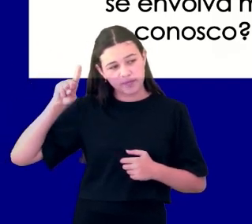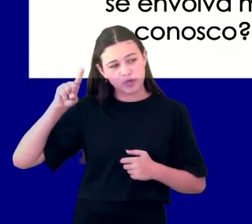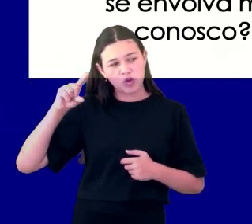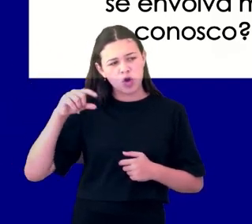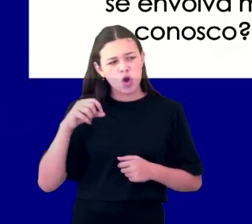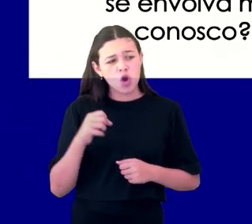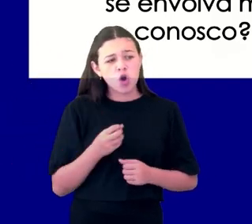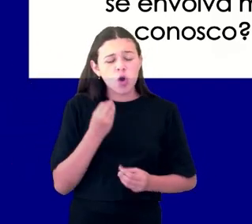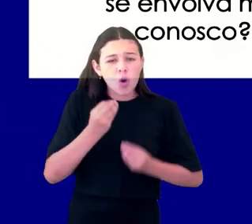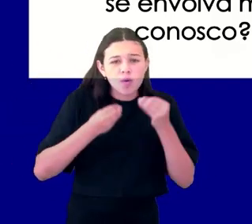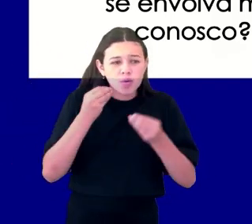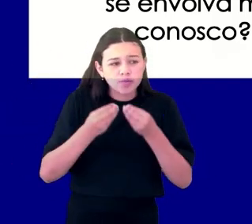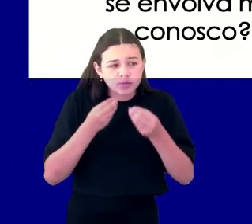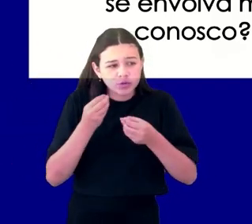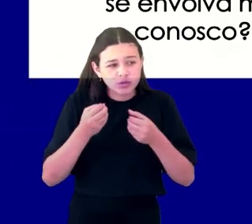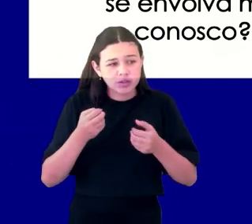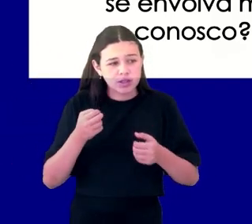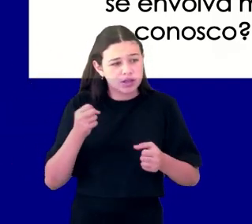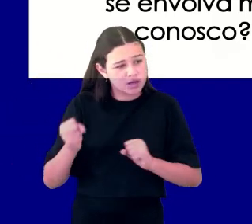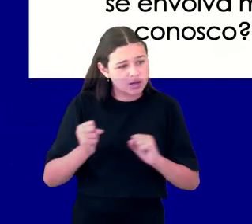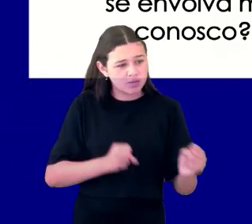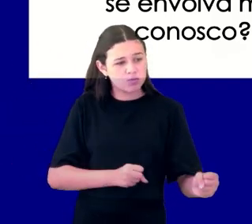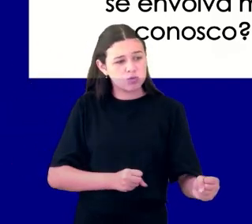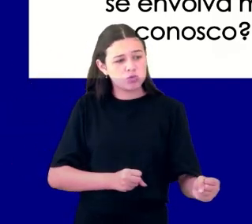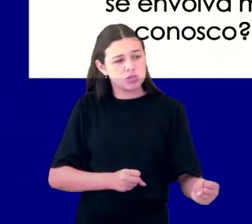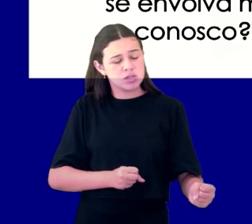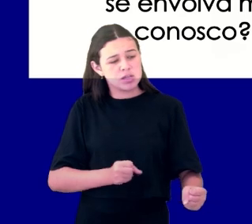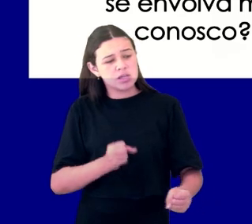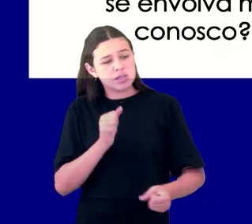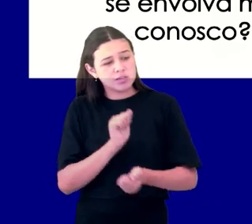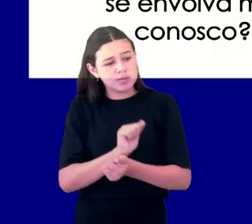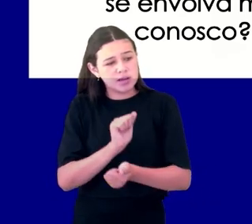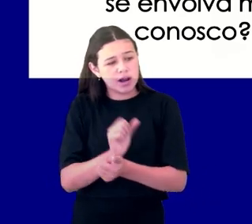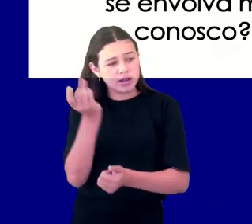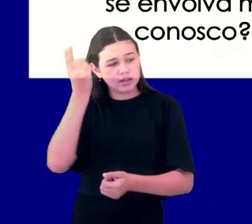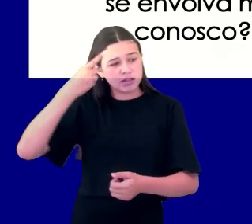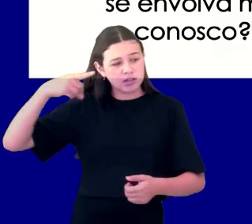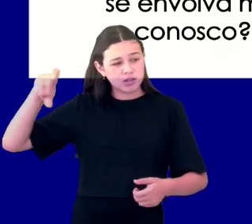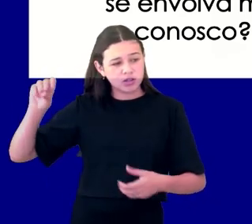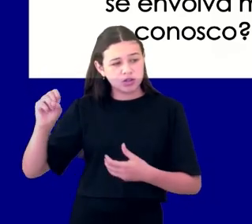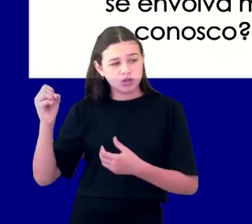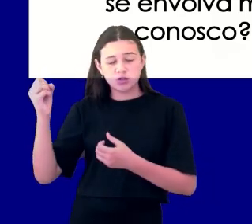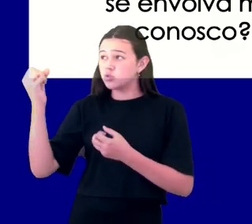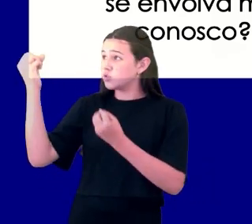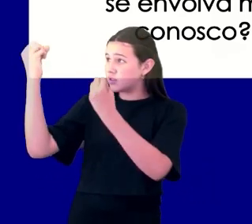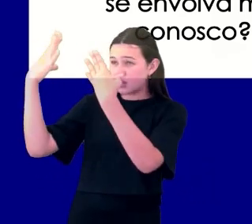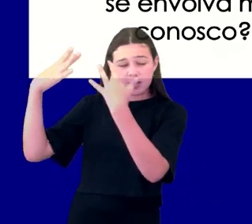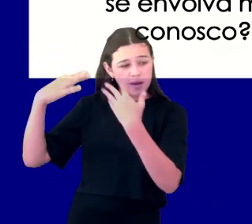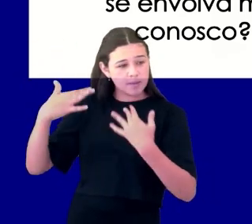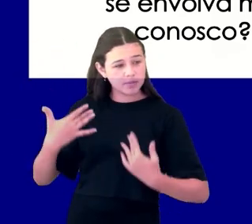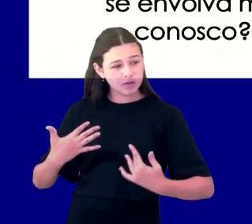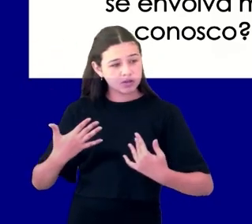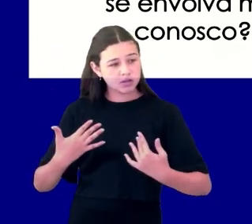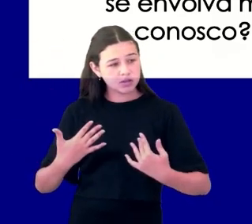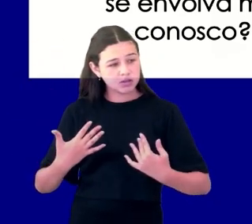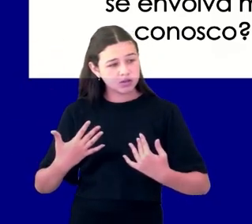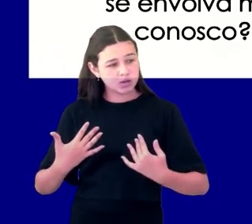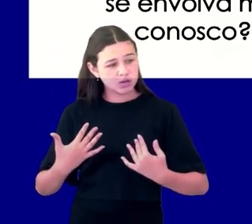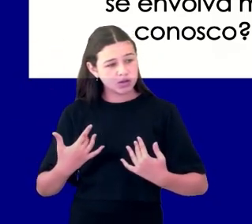se nós exigimos que Ele não se envolva mais conosco? Eu vou deixar essas palavras apenas para você refletir, porque elas são